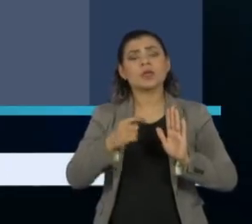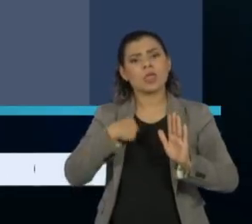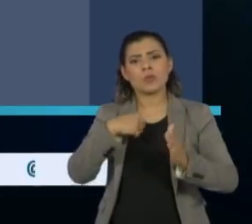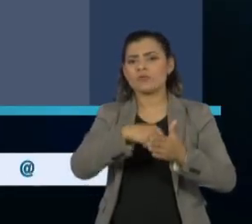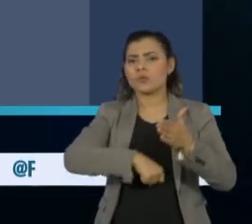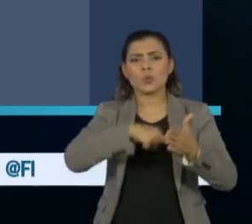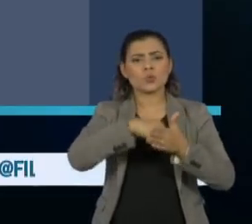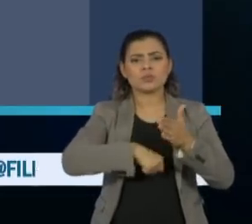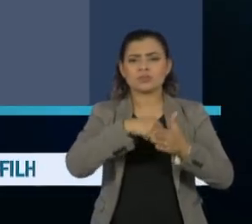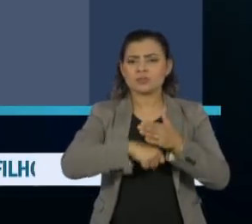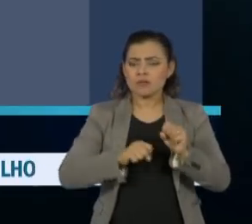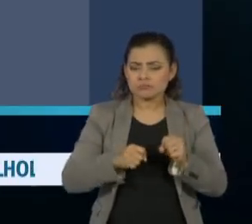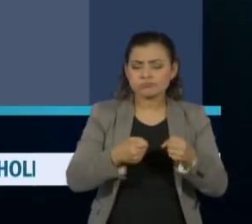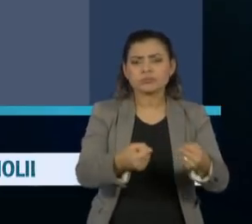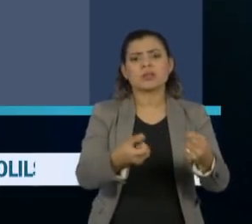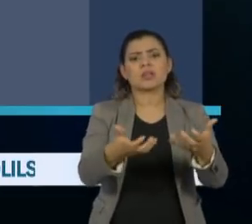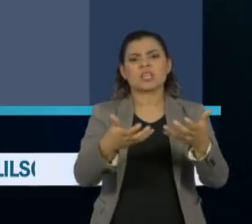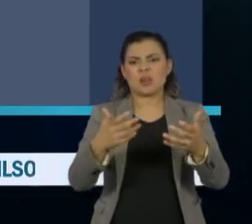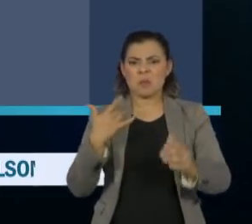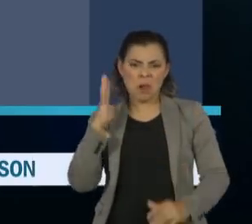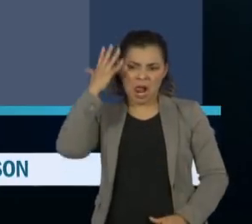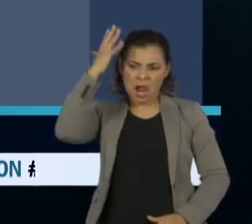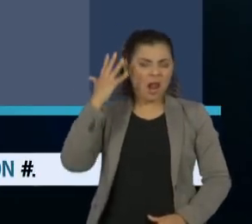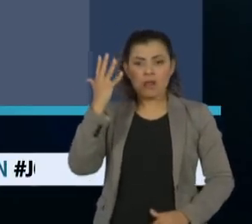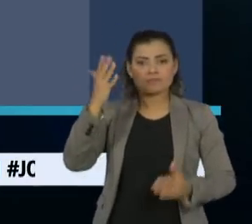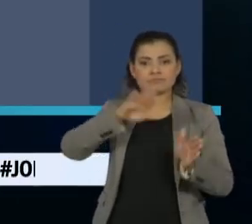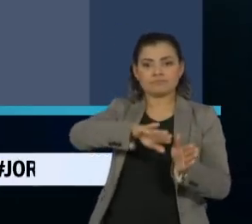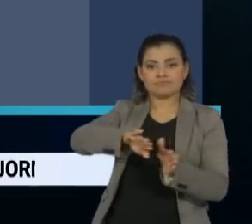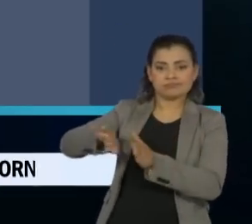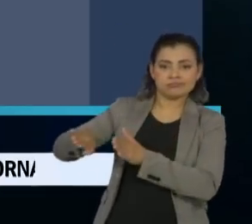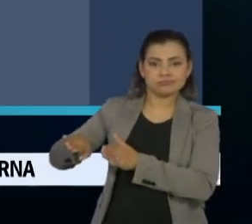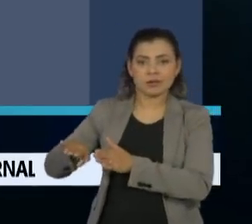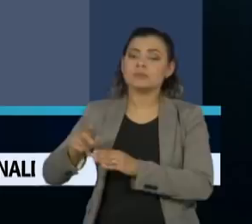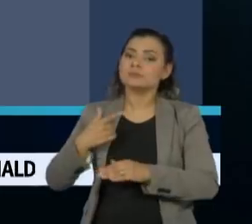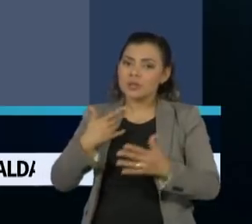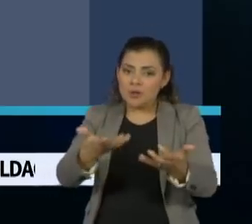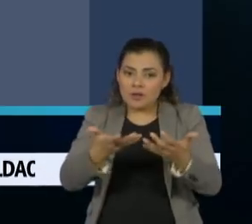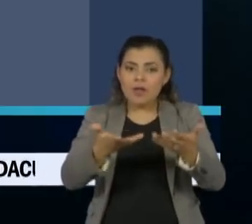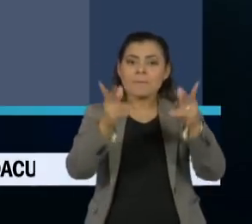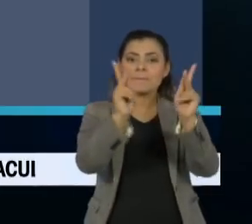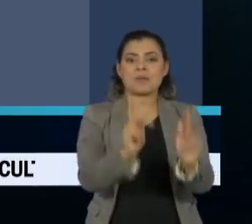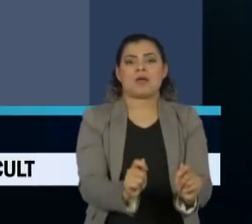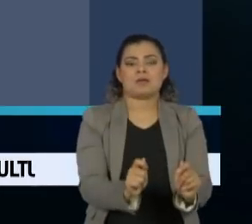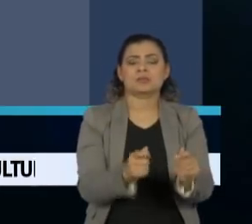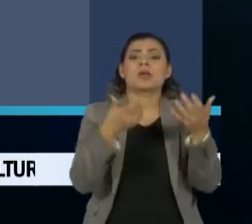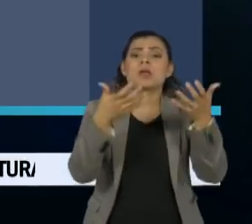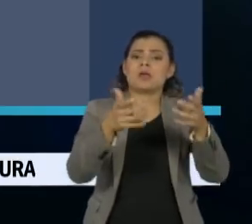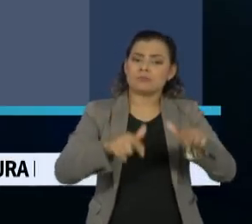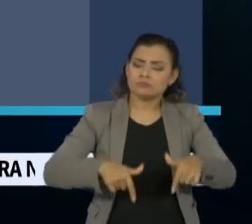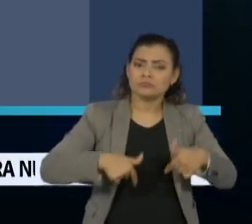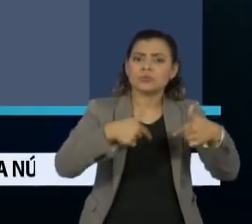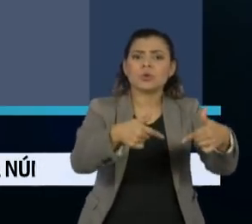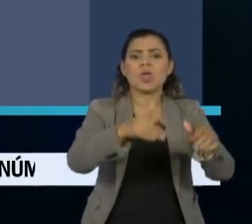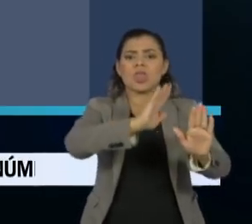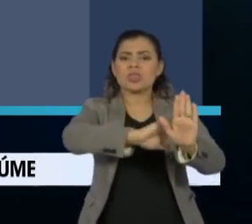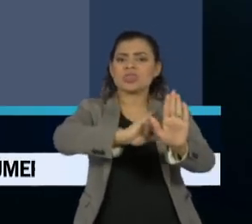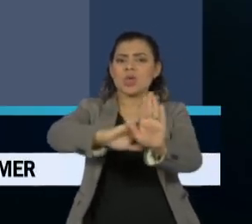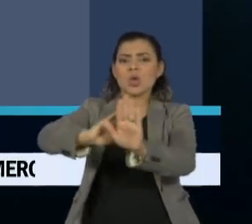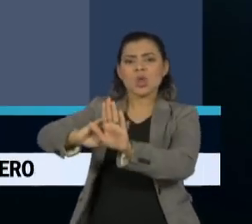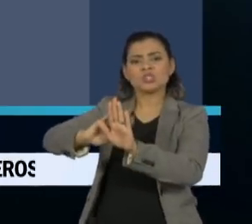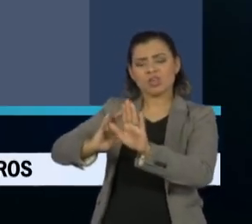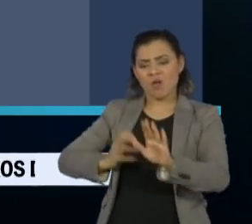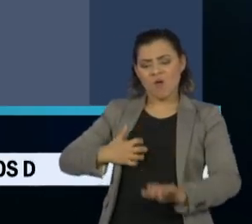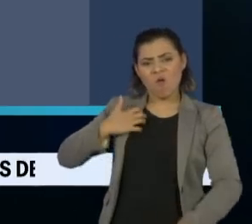sempre para escapar do ambiente raivoso que acomete parte do setor. E que tudo isso é feito em nome de ideologias e